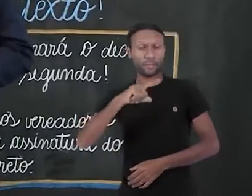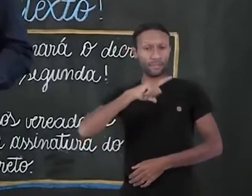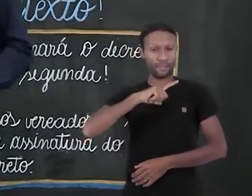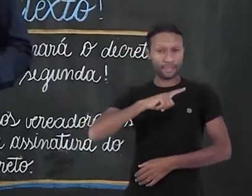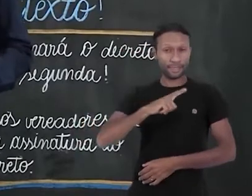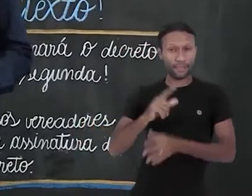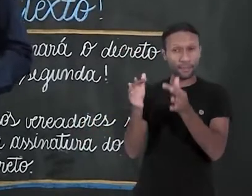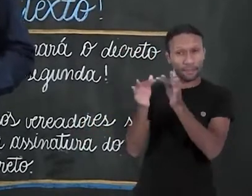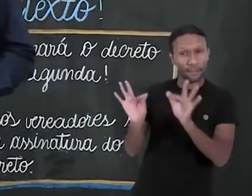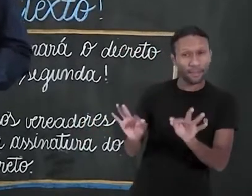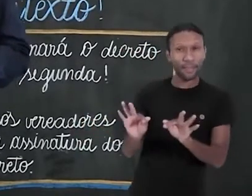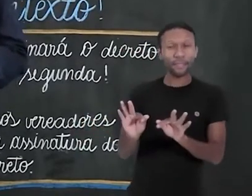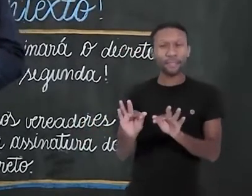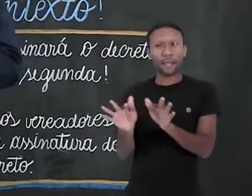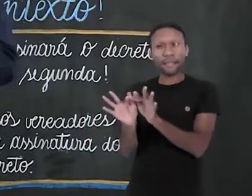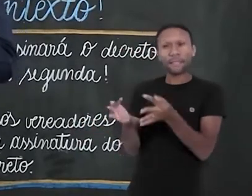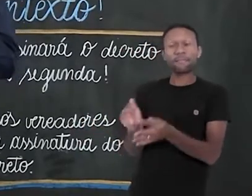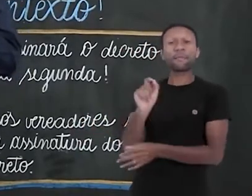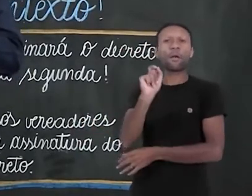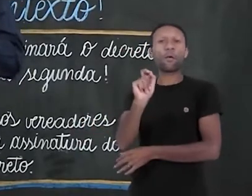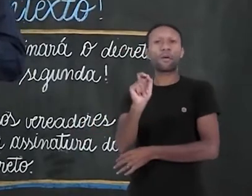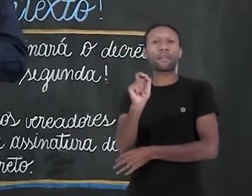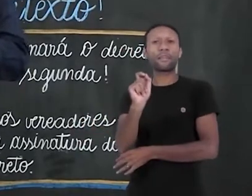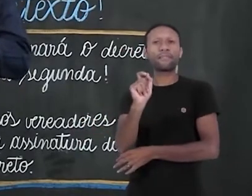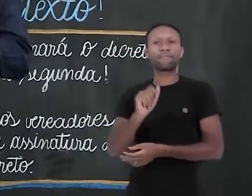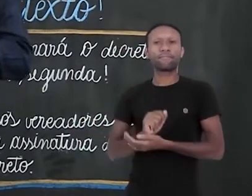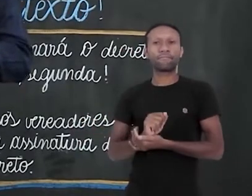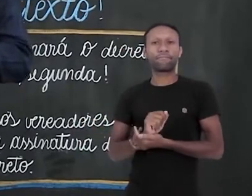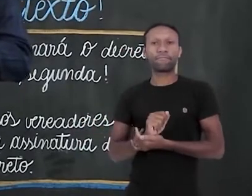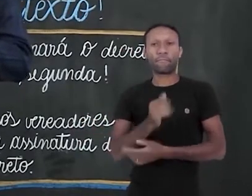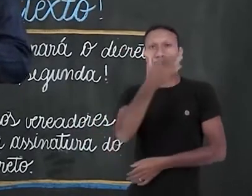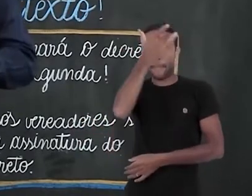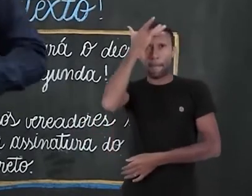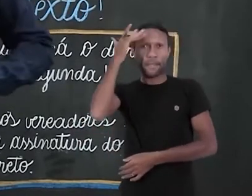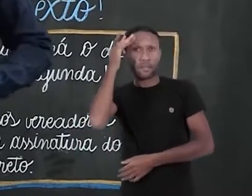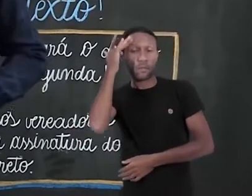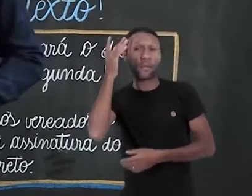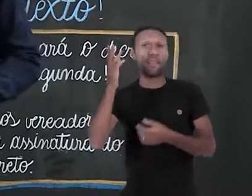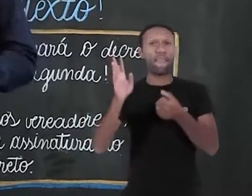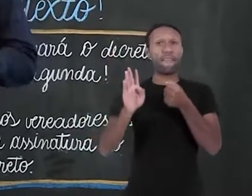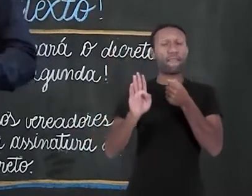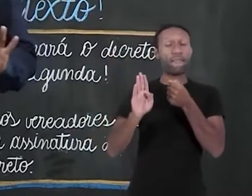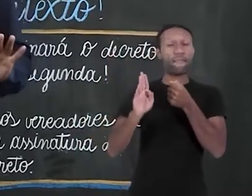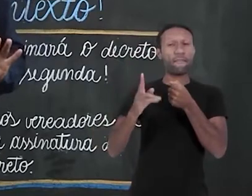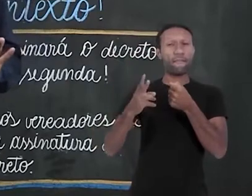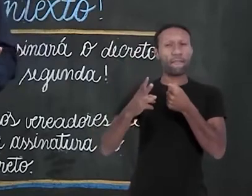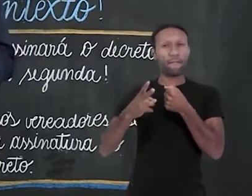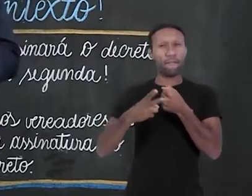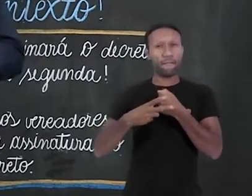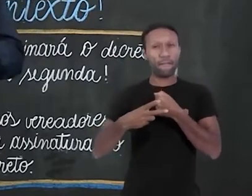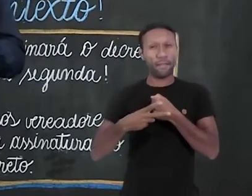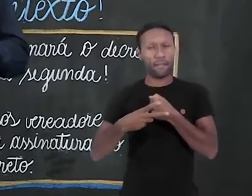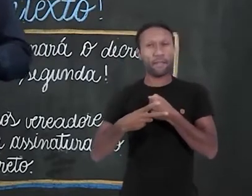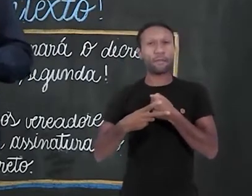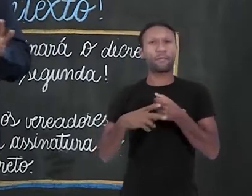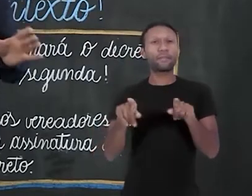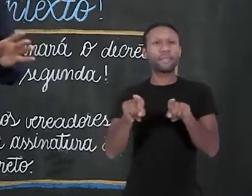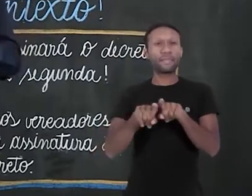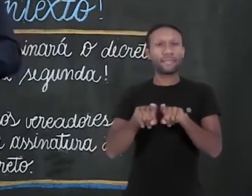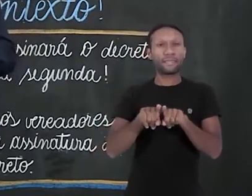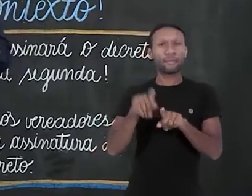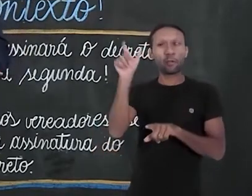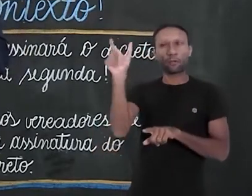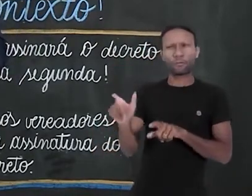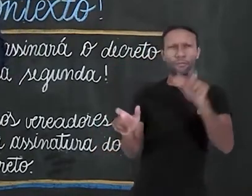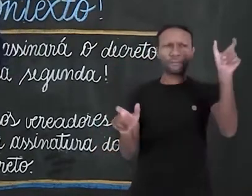sintática mais comum é a que predetermina sujeito, verbo e complemento. SVC, também chamada de SVO,